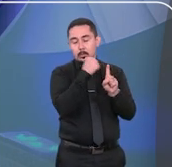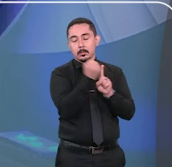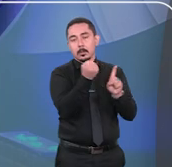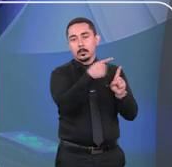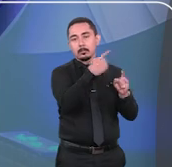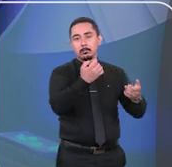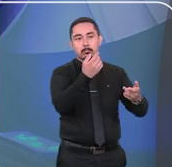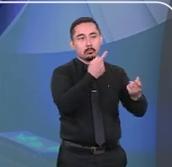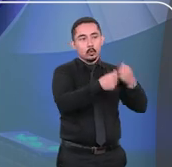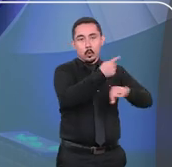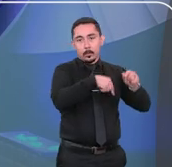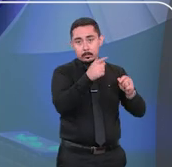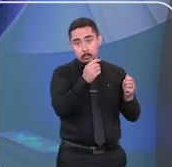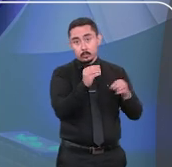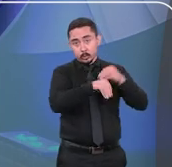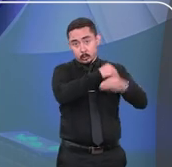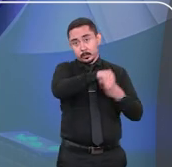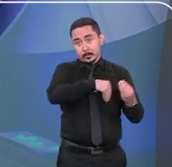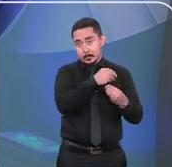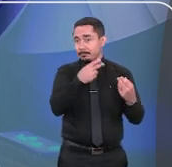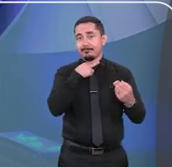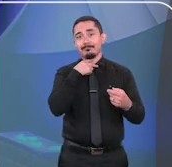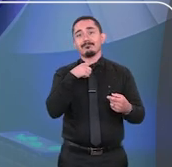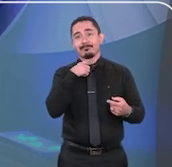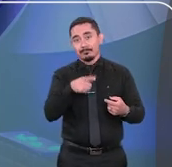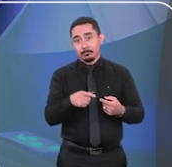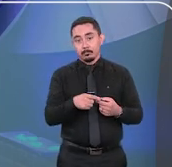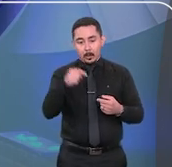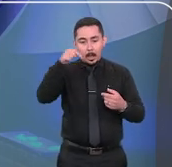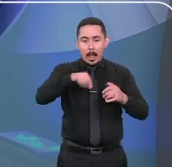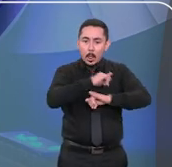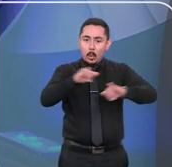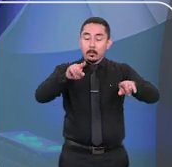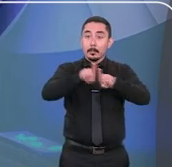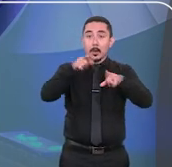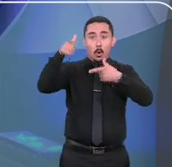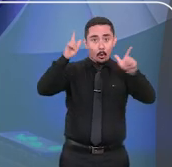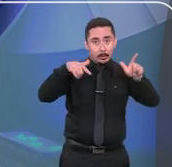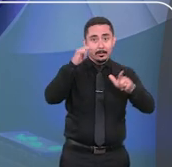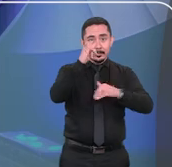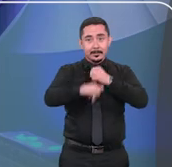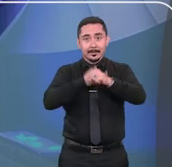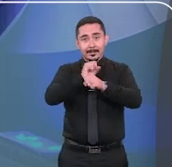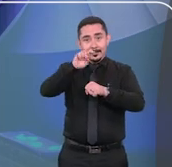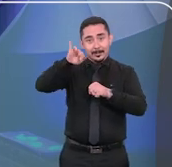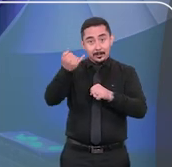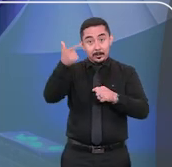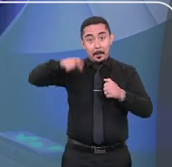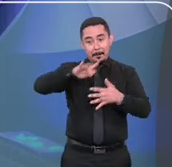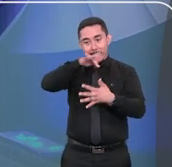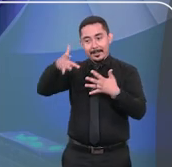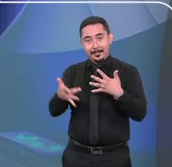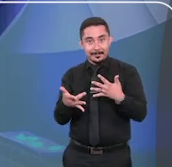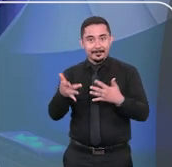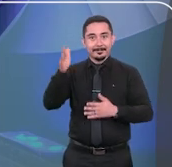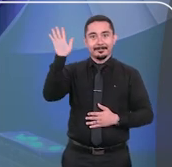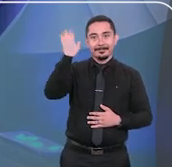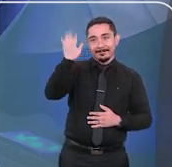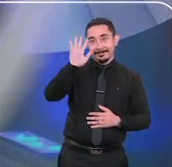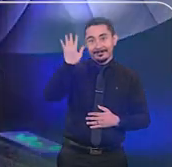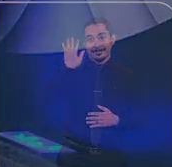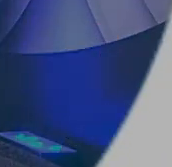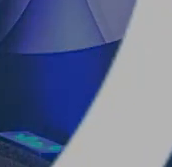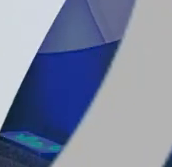possível o uso capião. Você confere essas e outras notícias no site do STJ e nas nossas redes sociais. Até a